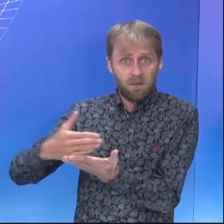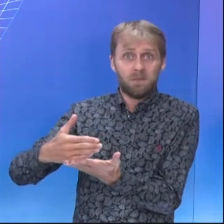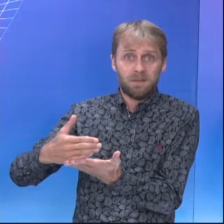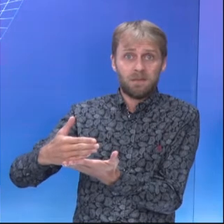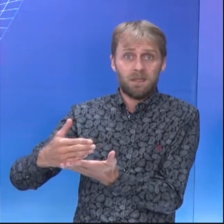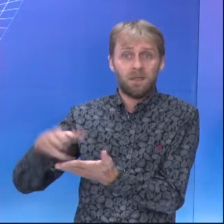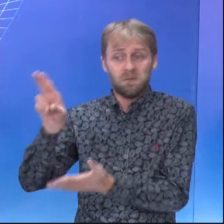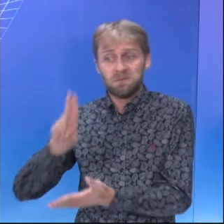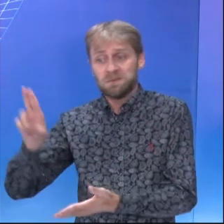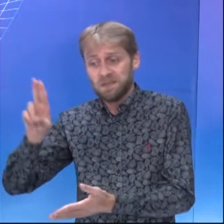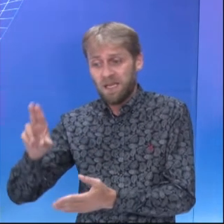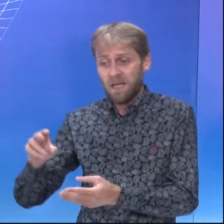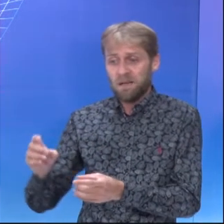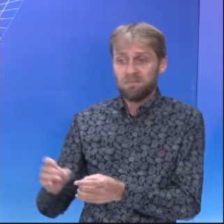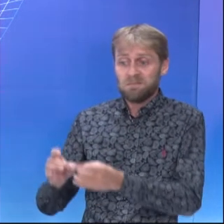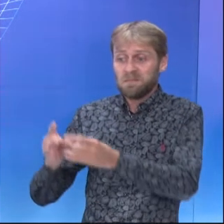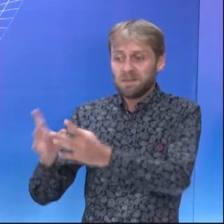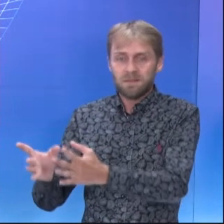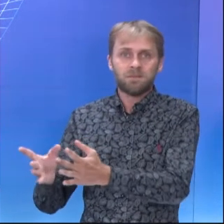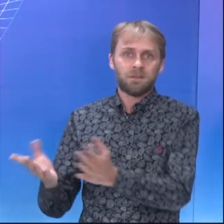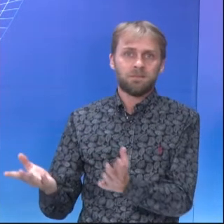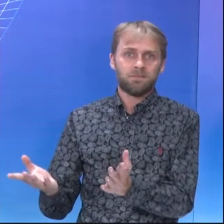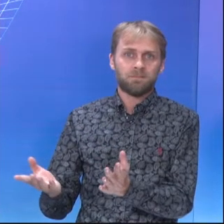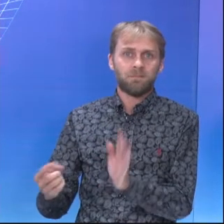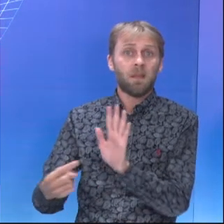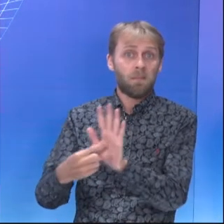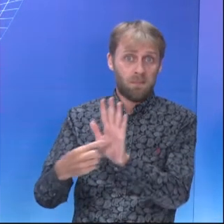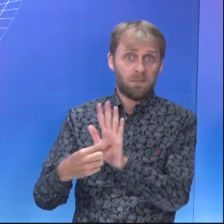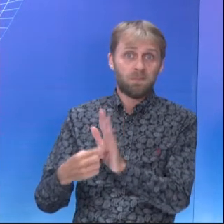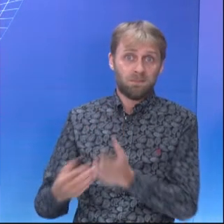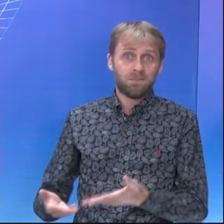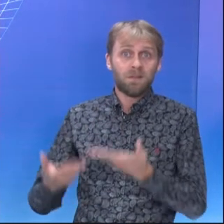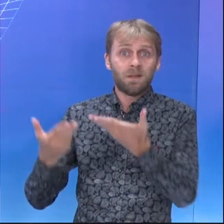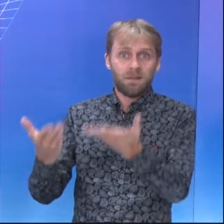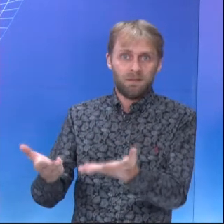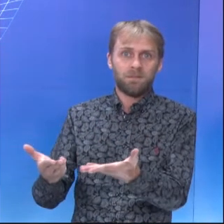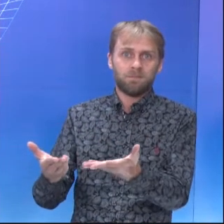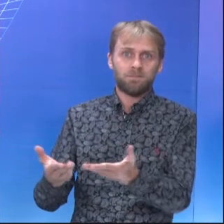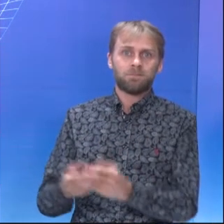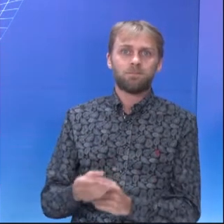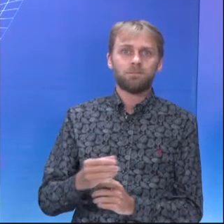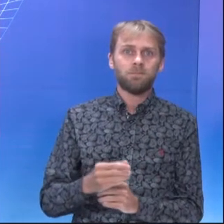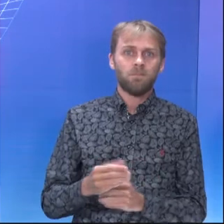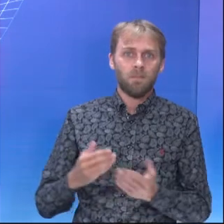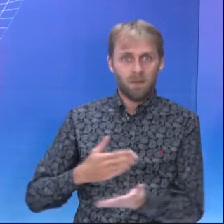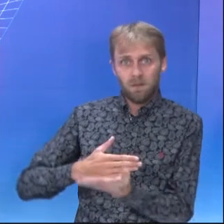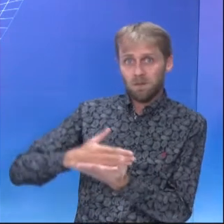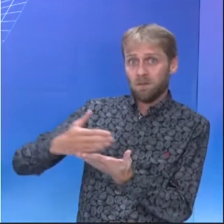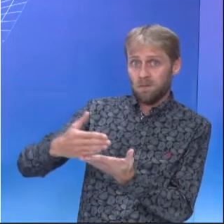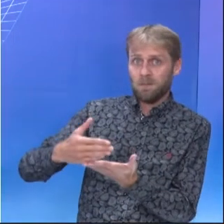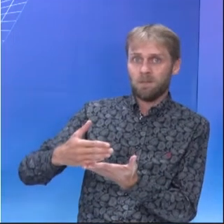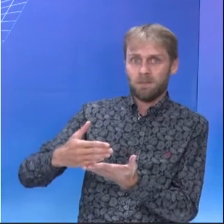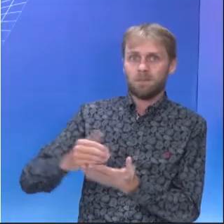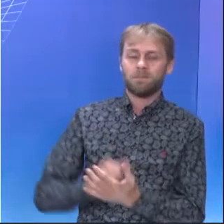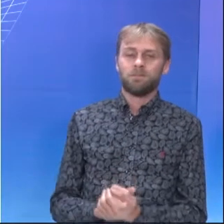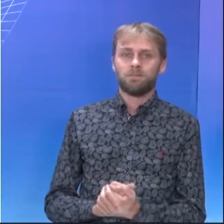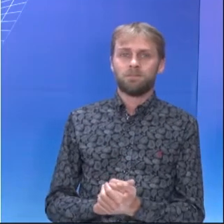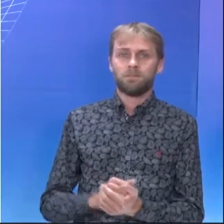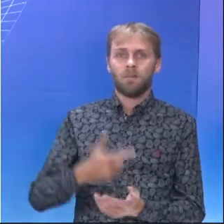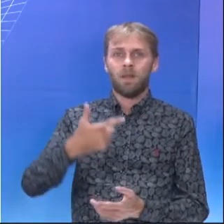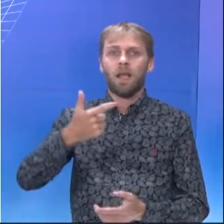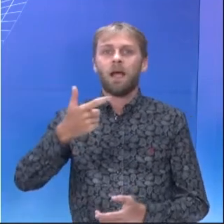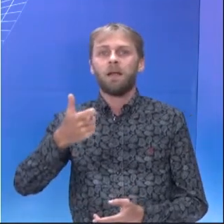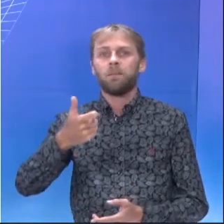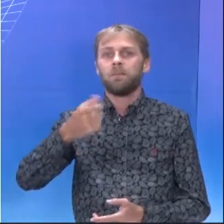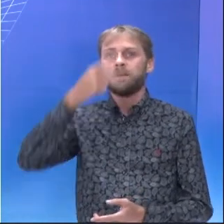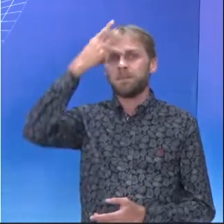introduzir, né, de apresentar. É um cognato. Introducing, introduzir